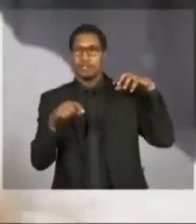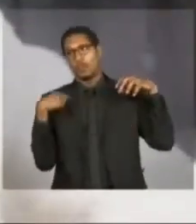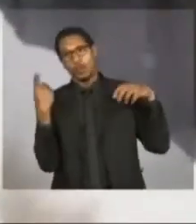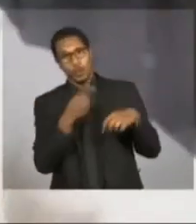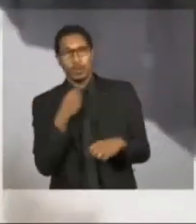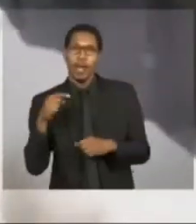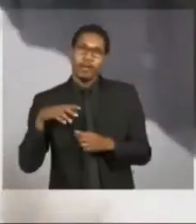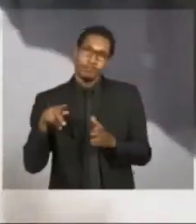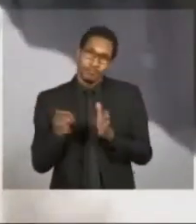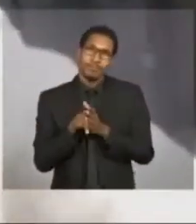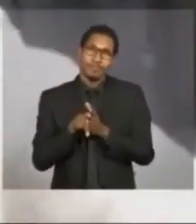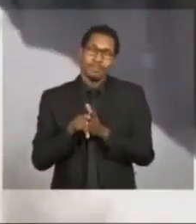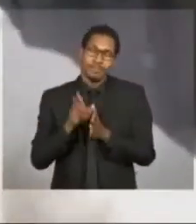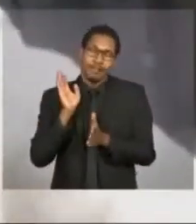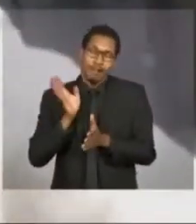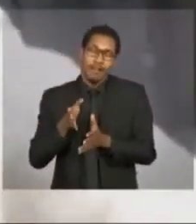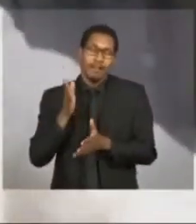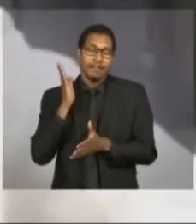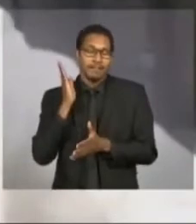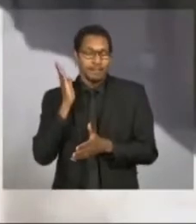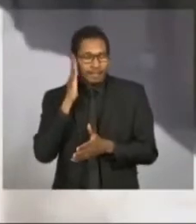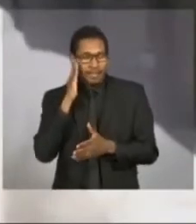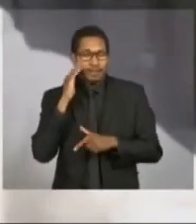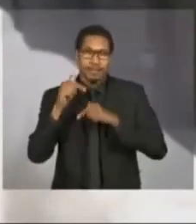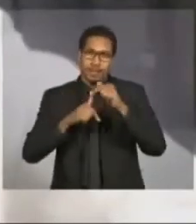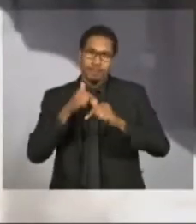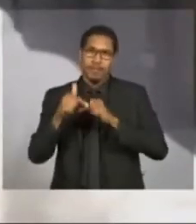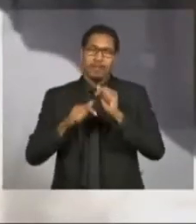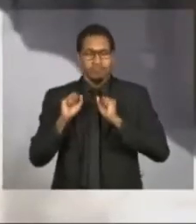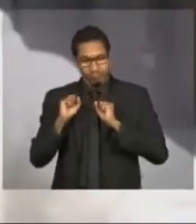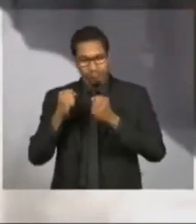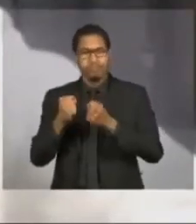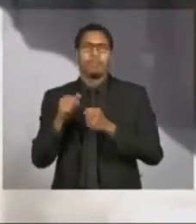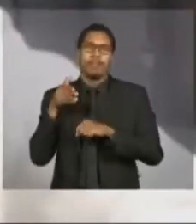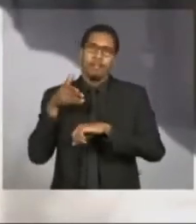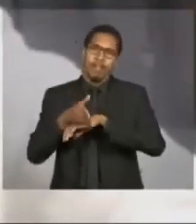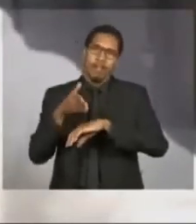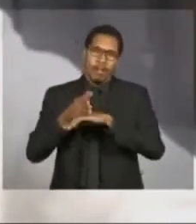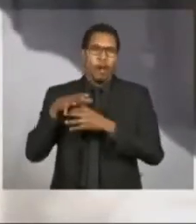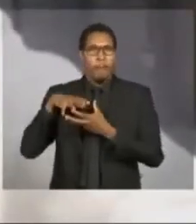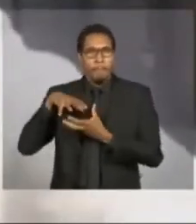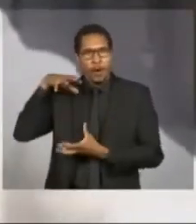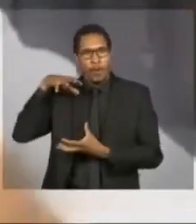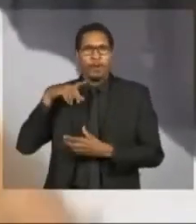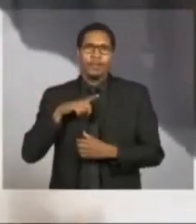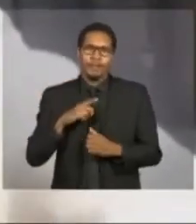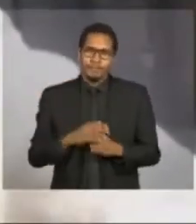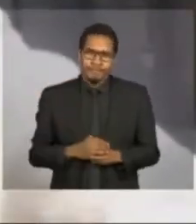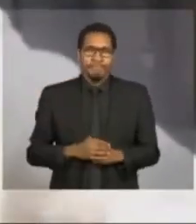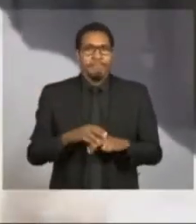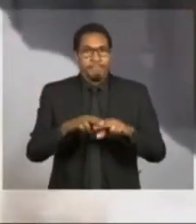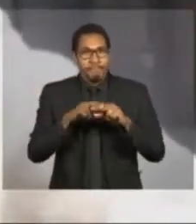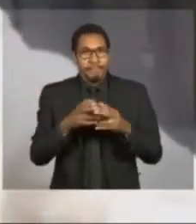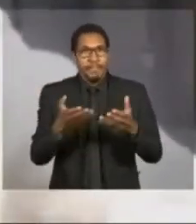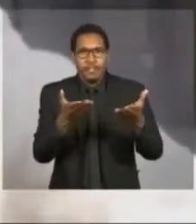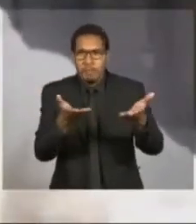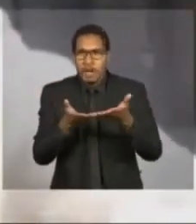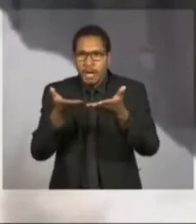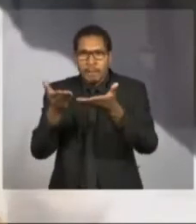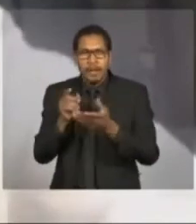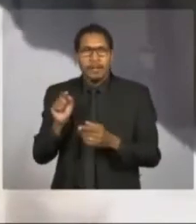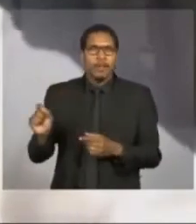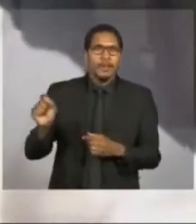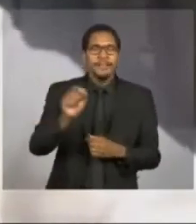parte, temos também um trabalho muito intenso, muito grande com os idosos. Inclusive, quero convidar todos